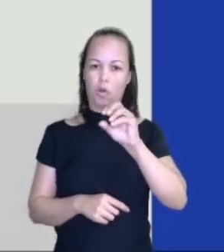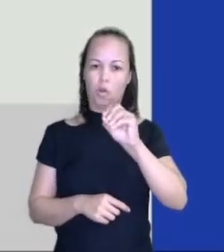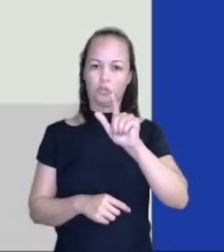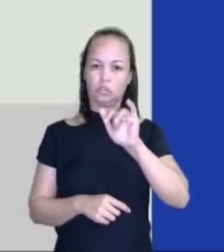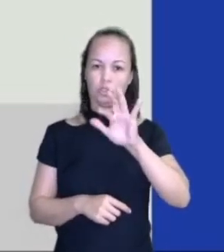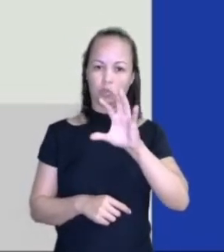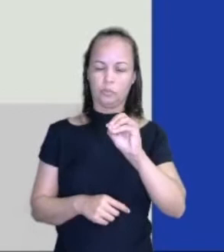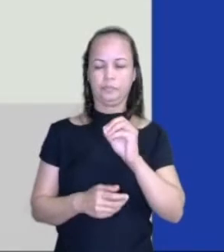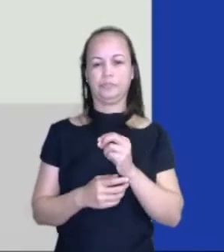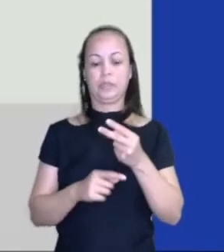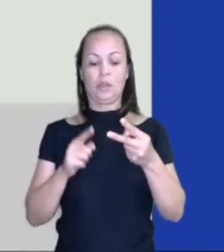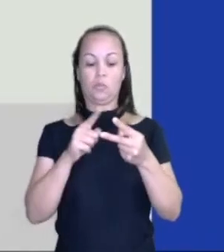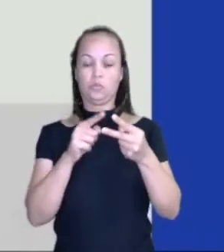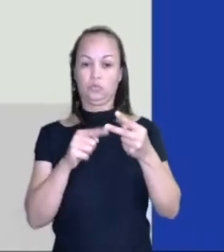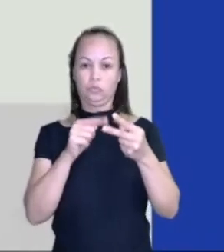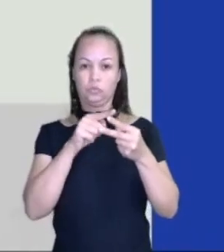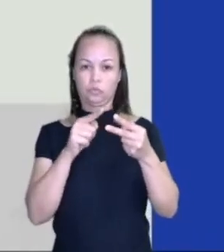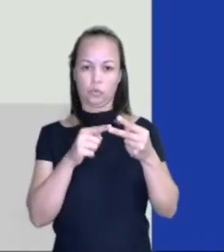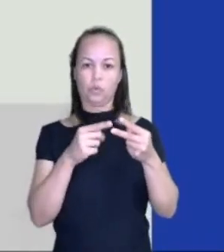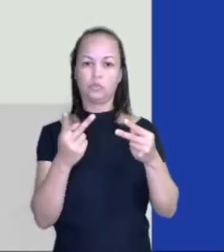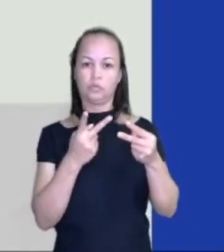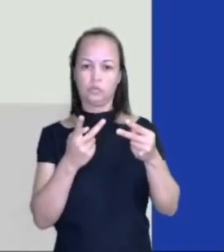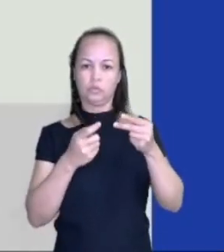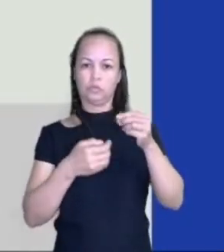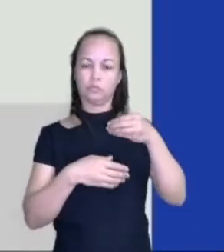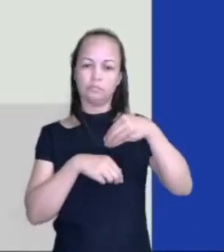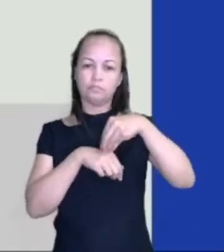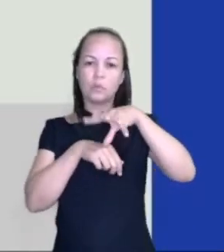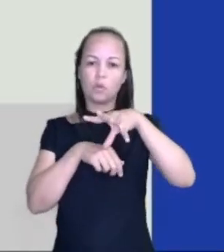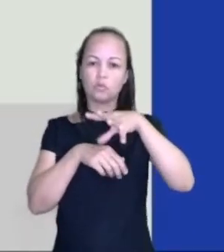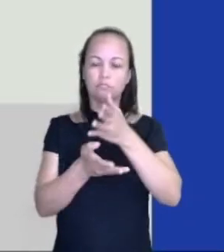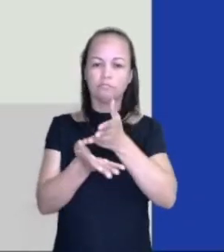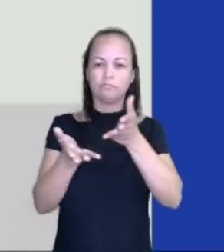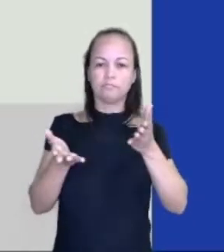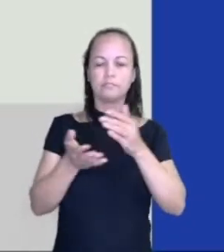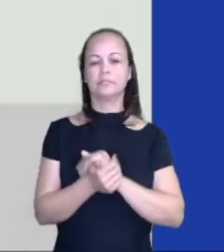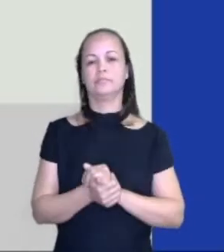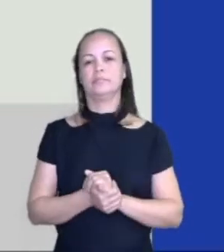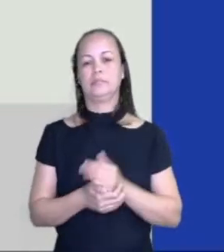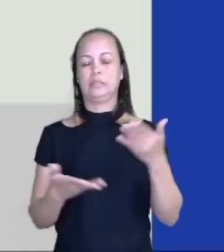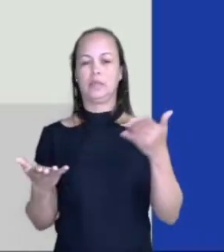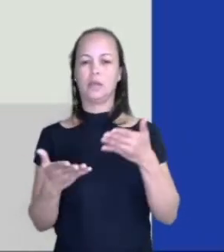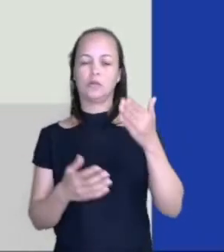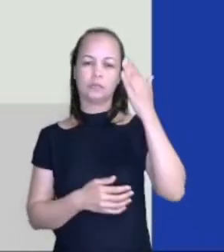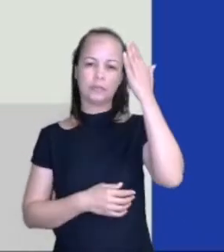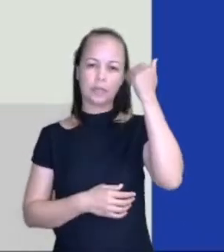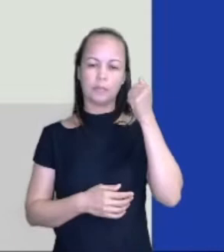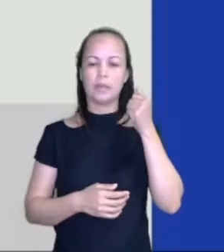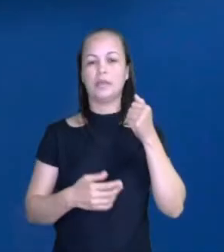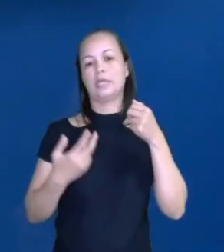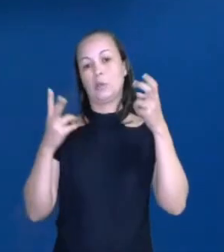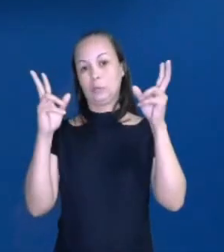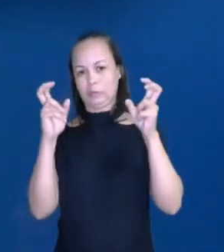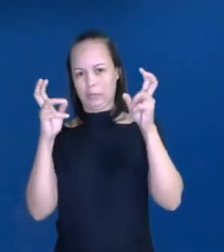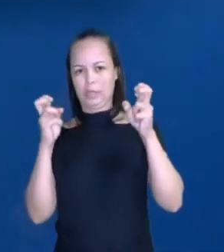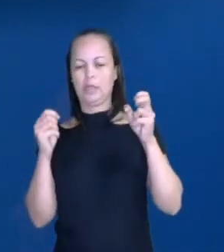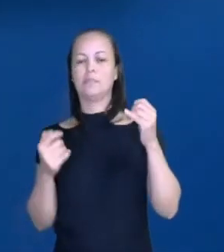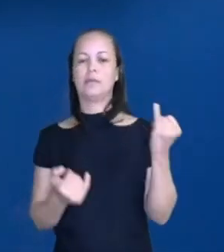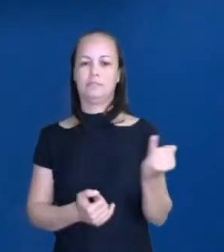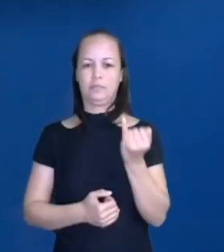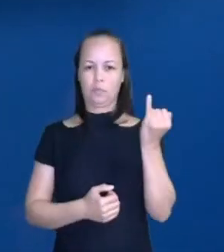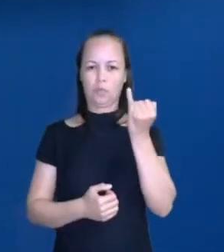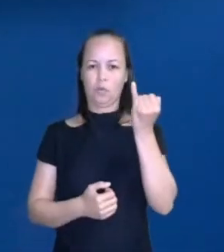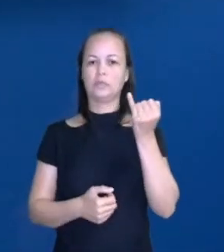tempos aí foram expostos para vocês. Agora, vamos saber mais um pouquinho, porque esse tema tem muita coisa.